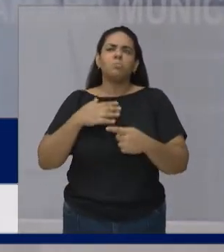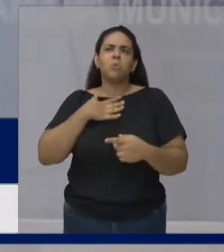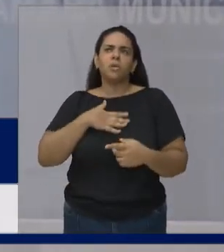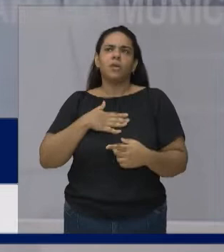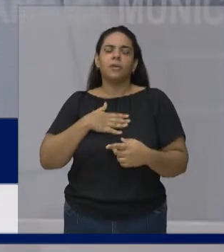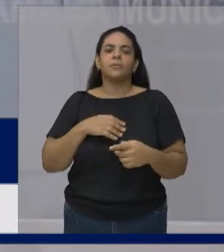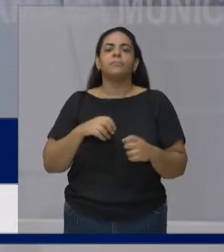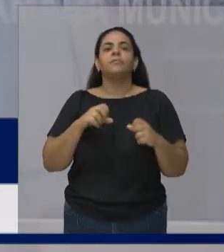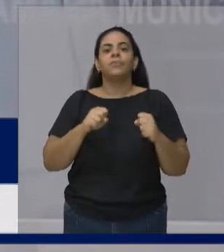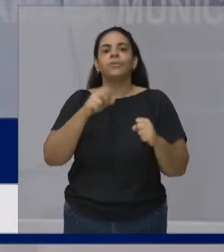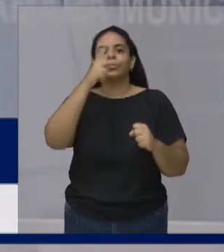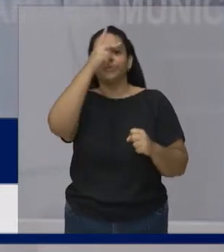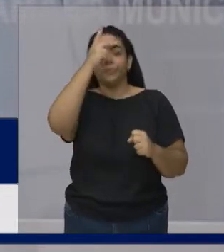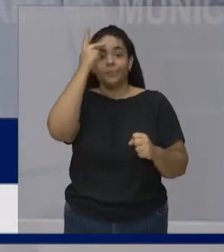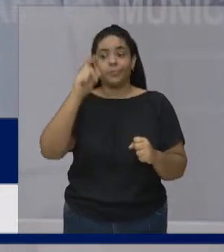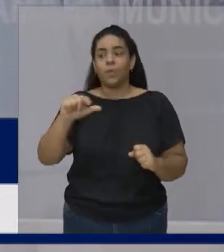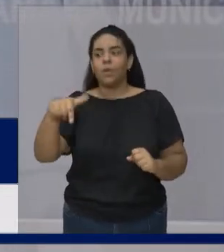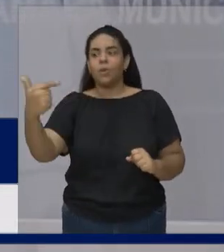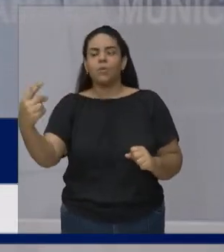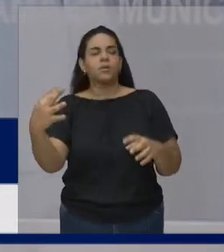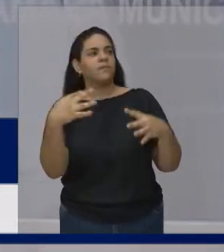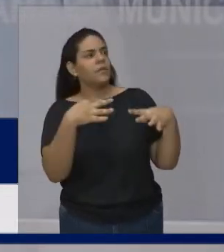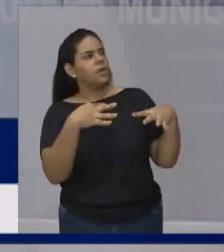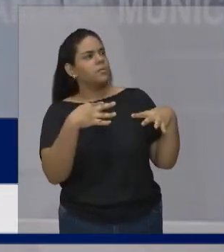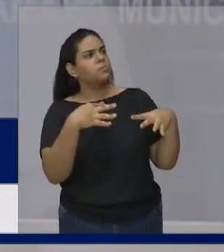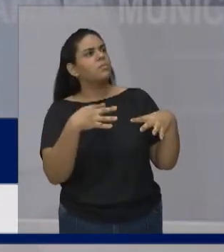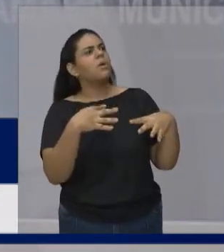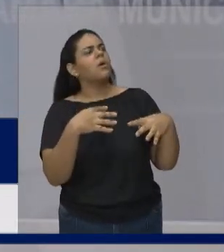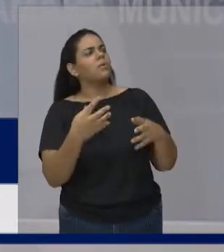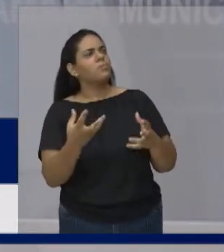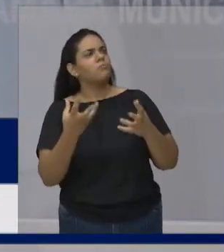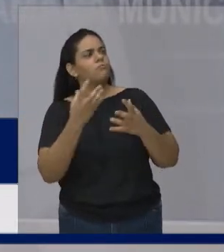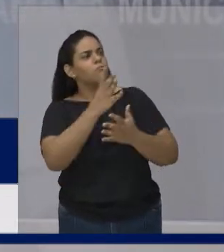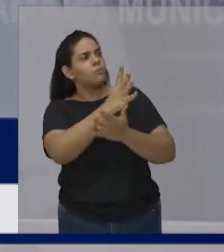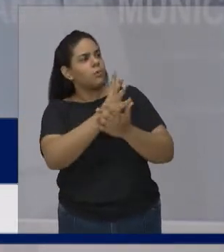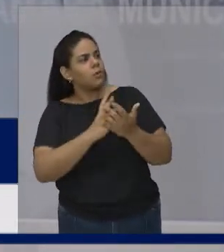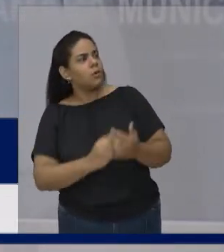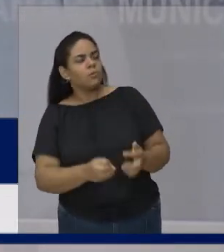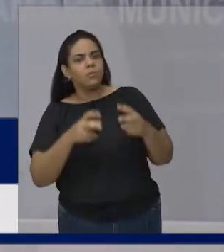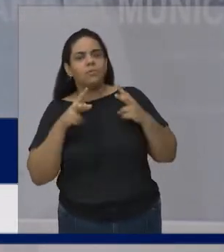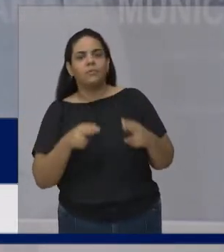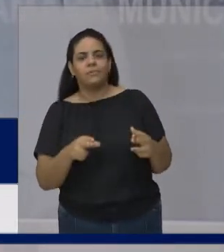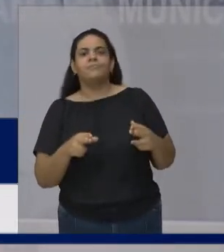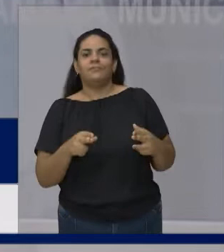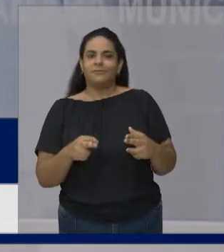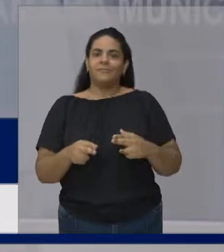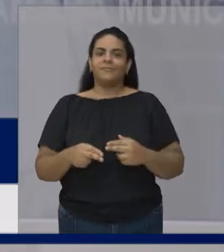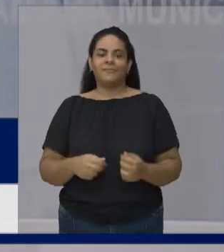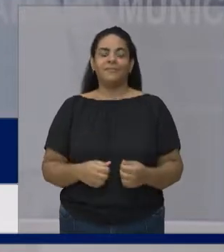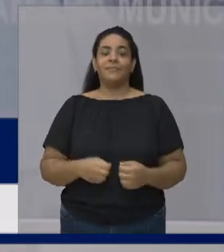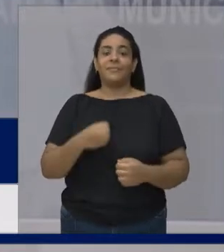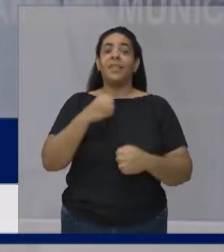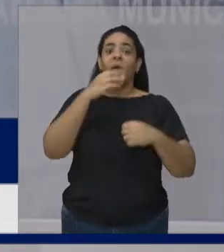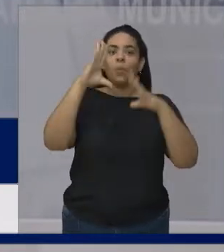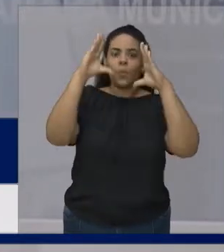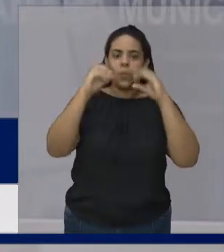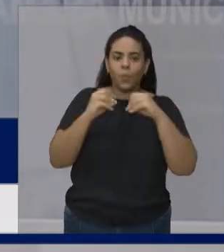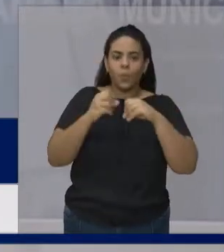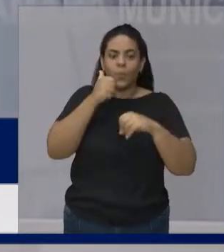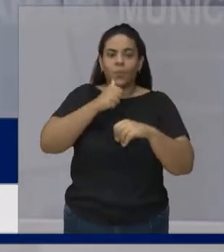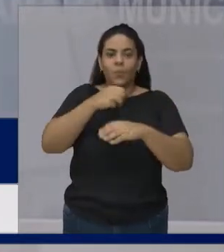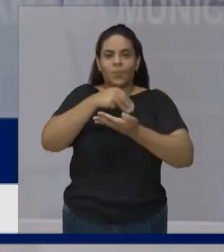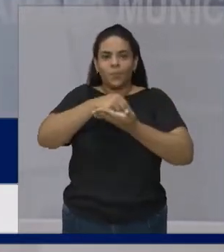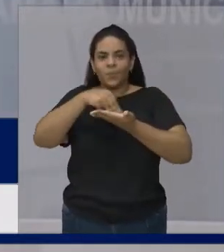Inspirar alguém Acho que é isso Que a gente estava conversando Que deixo o meu Boa noite para a secretária Hoje também estou nesse desafio